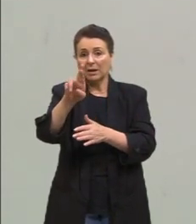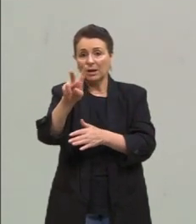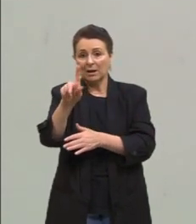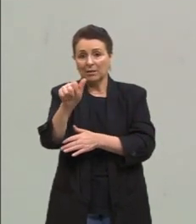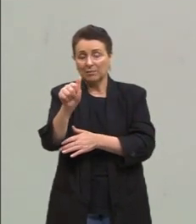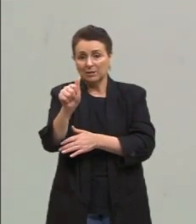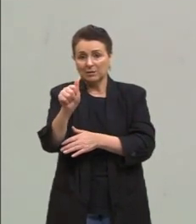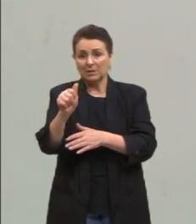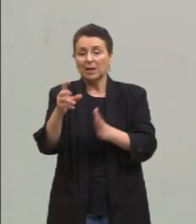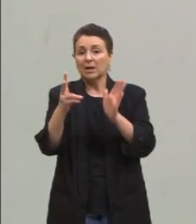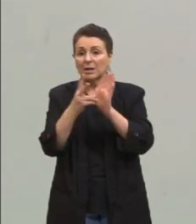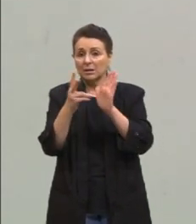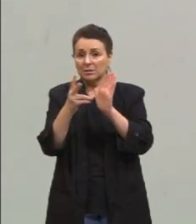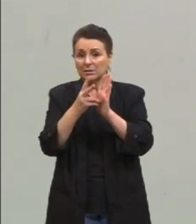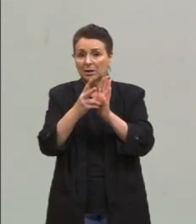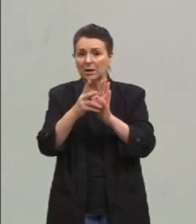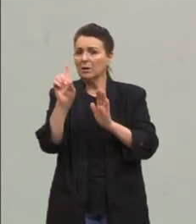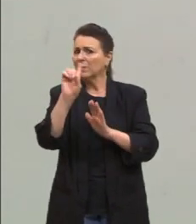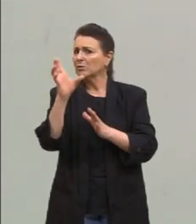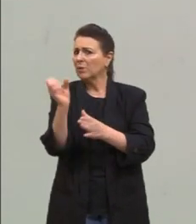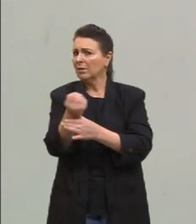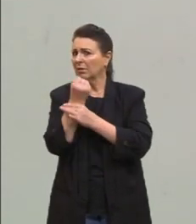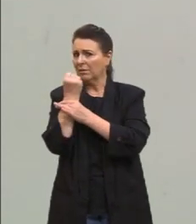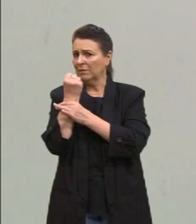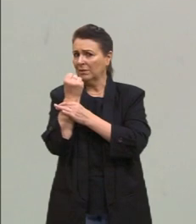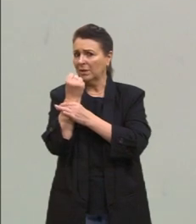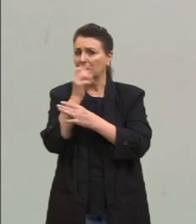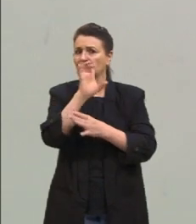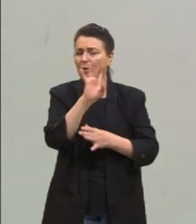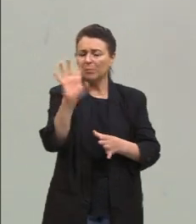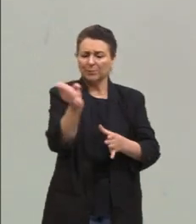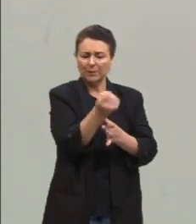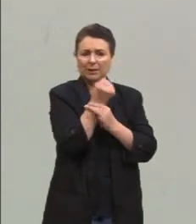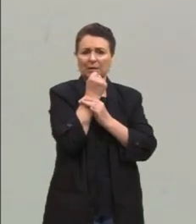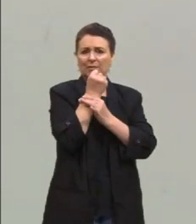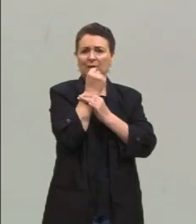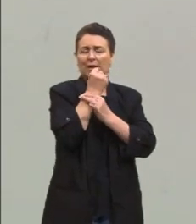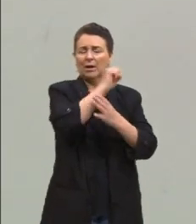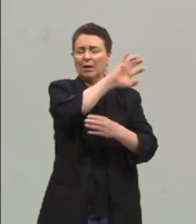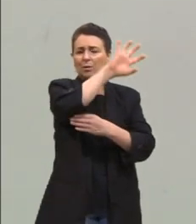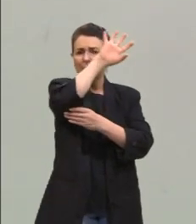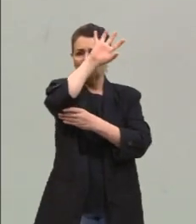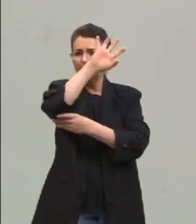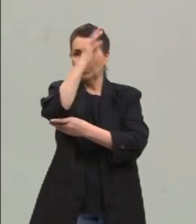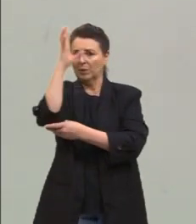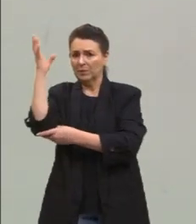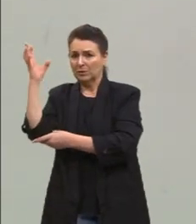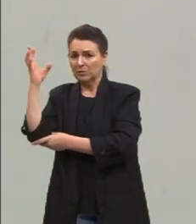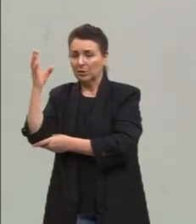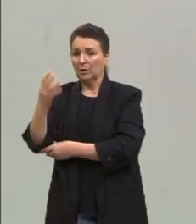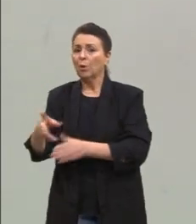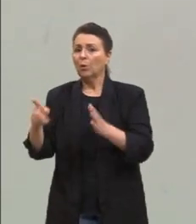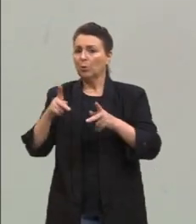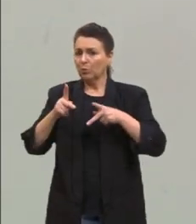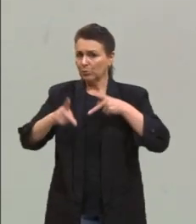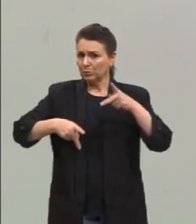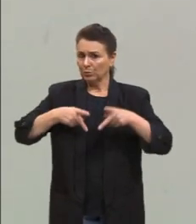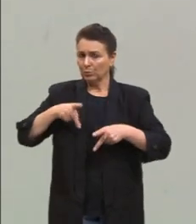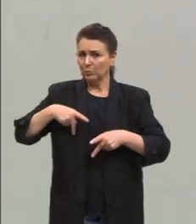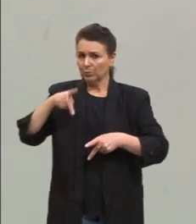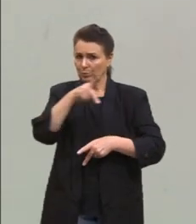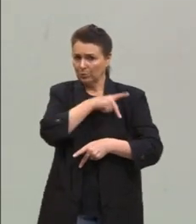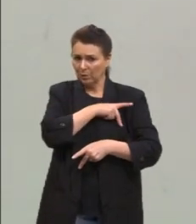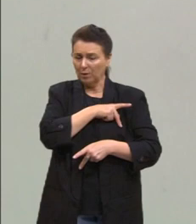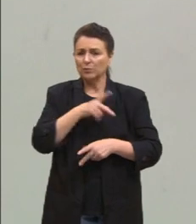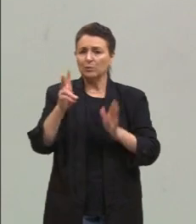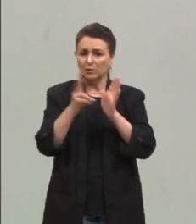defender os povos indígenas só para defender o meio ambiente. Às vezes, eu acho isso meio problemático. Os povos indígenas têm o seu direito à existência, ele precisa ser defendido